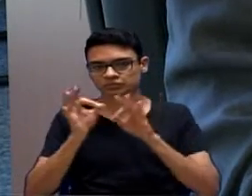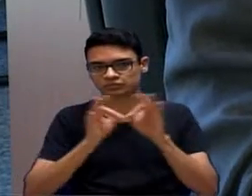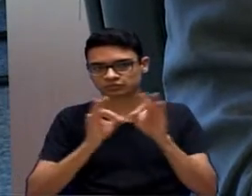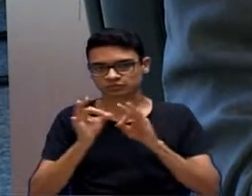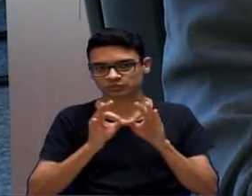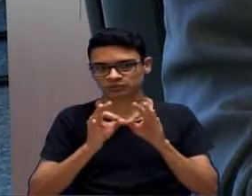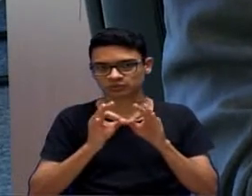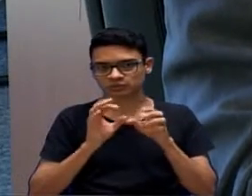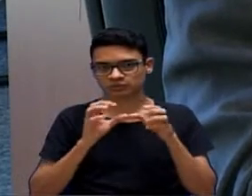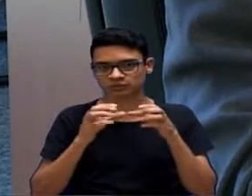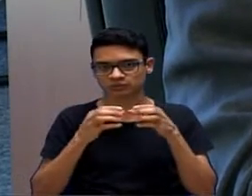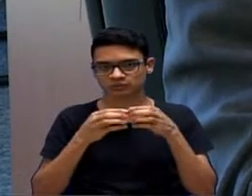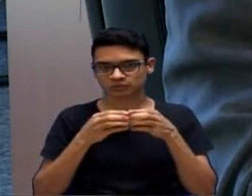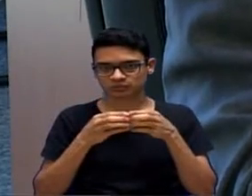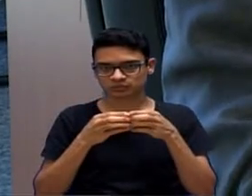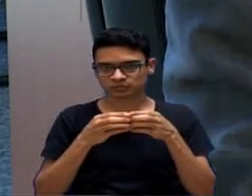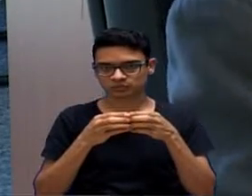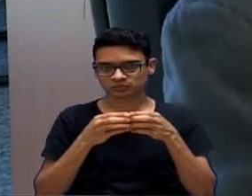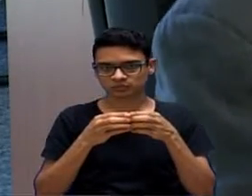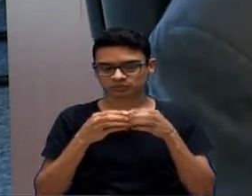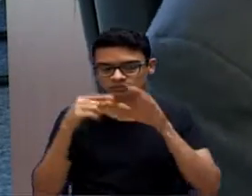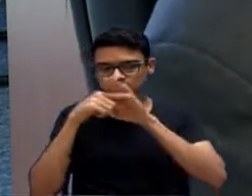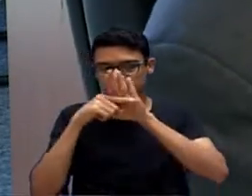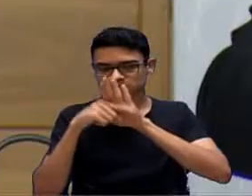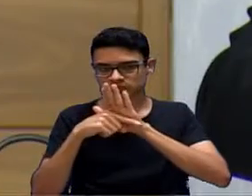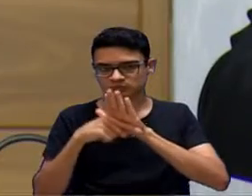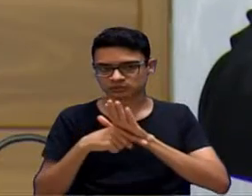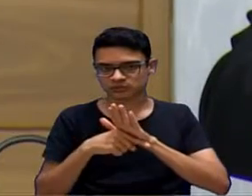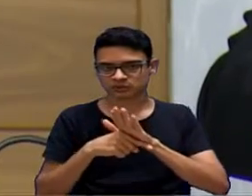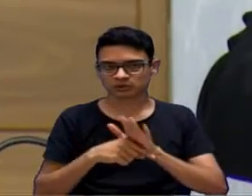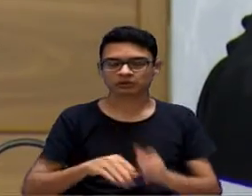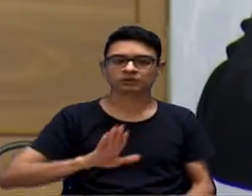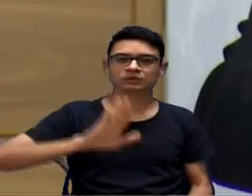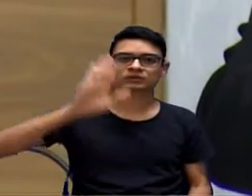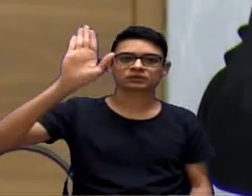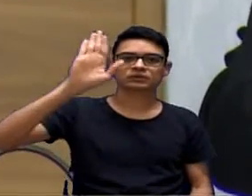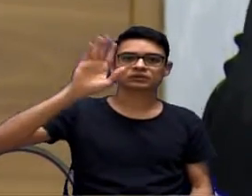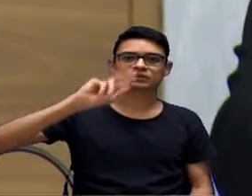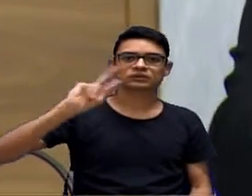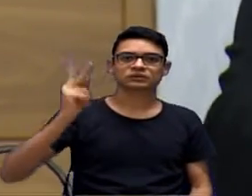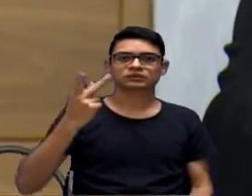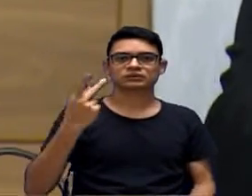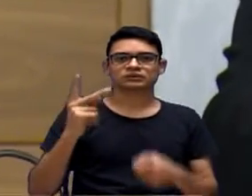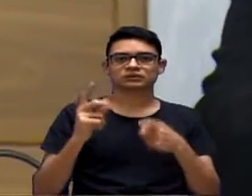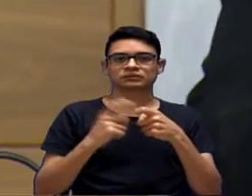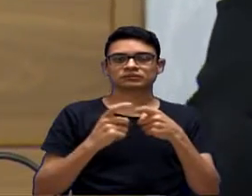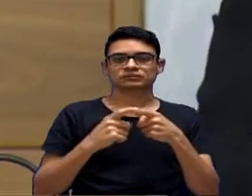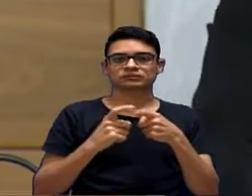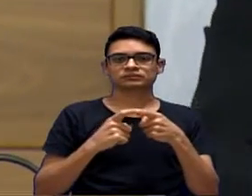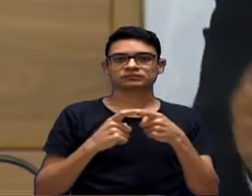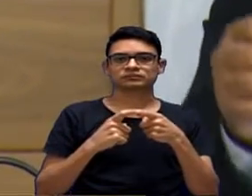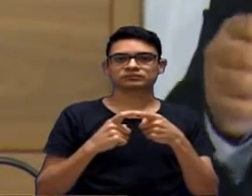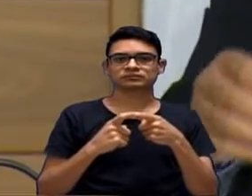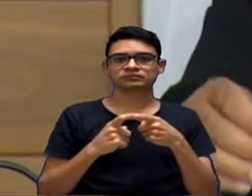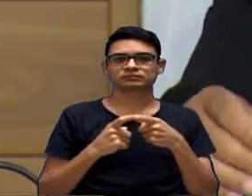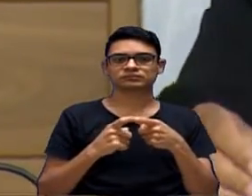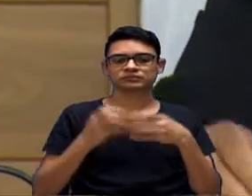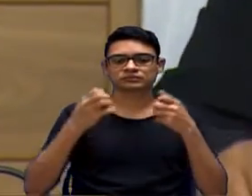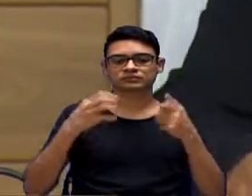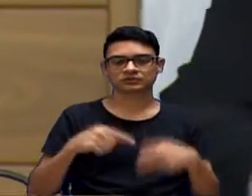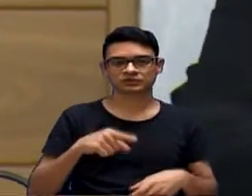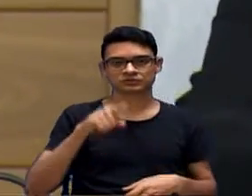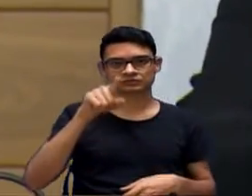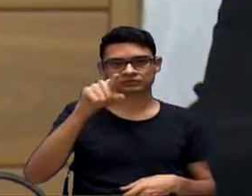para análise... Antes de eu colocar uma questão de ordem do vereador Hélio Brasileiro. Então, quero dizer que, V. Exª, pelo